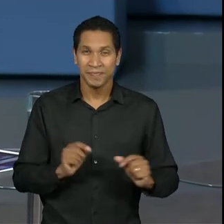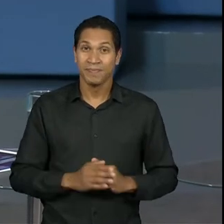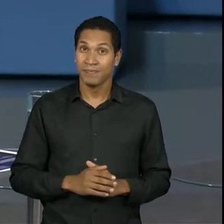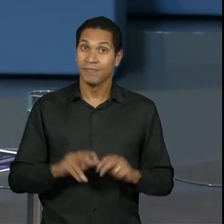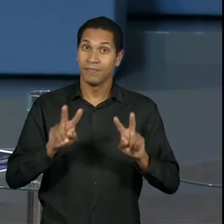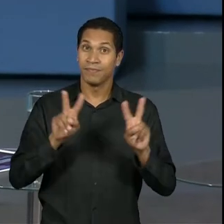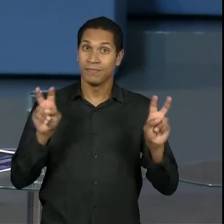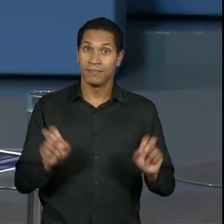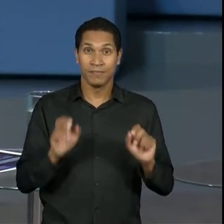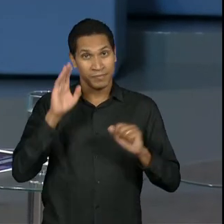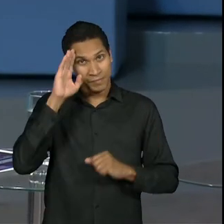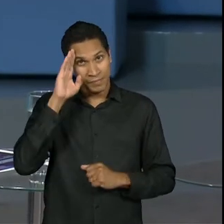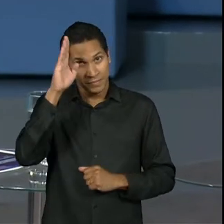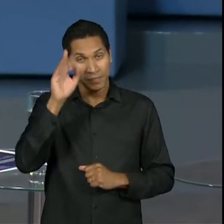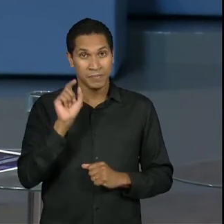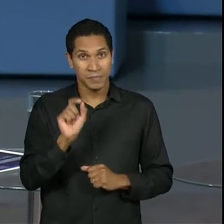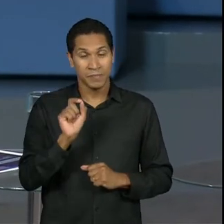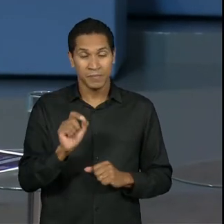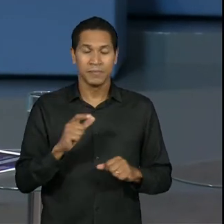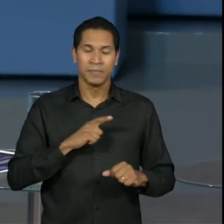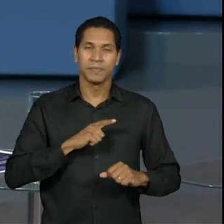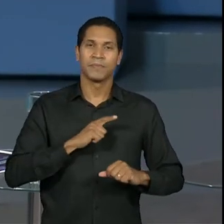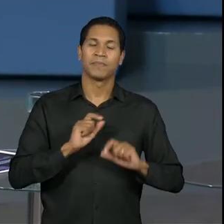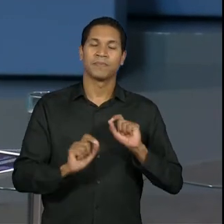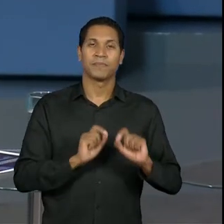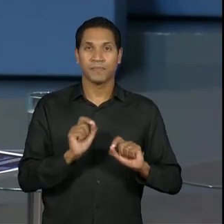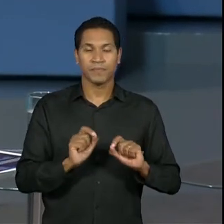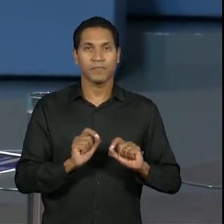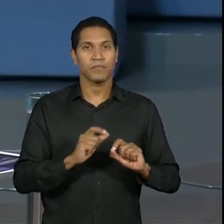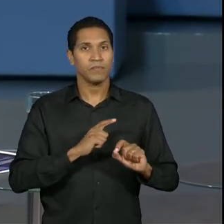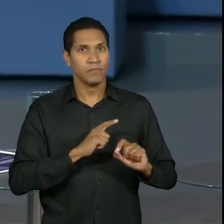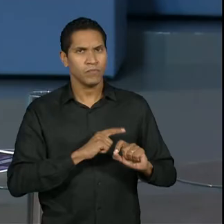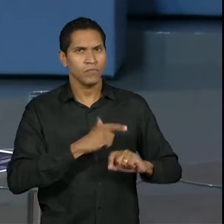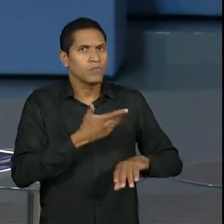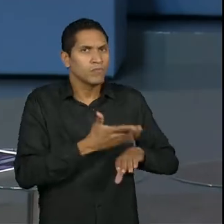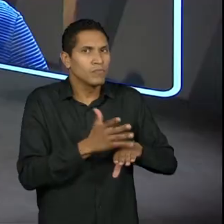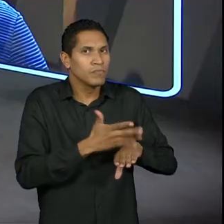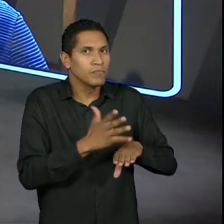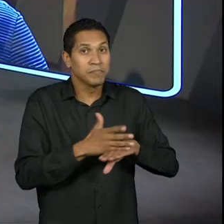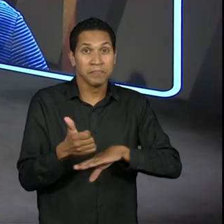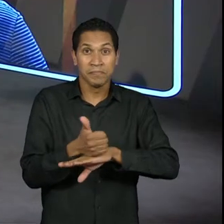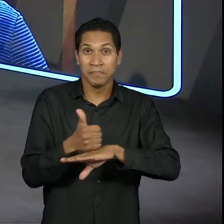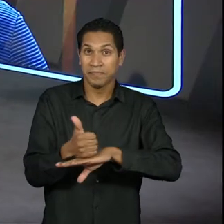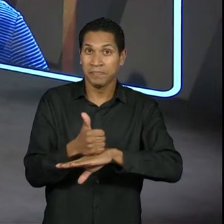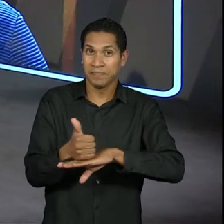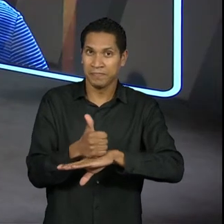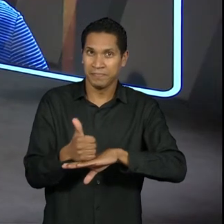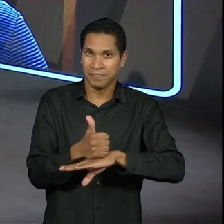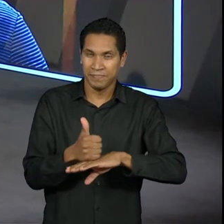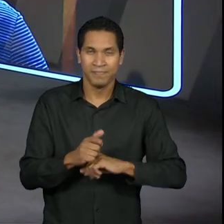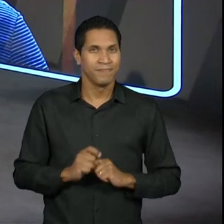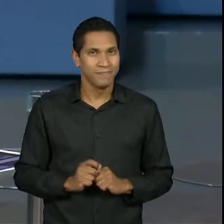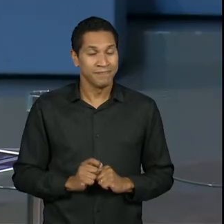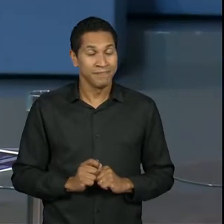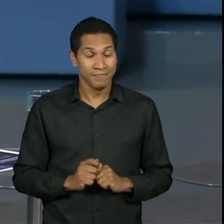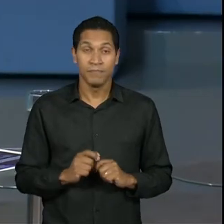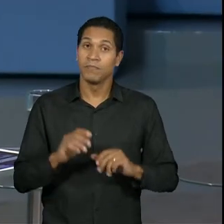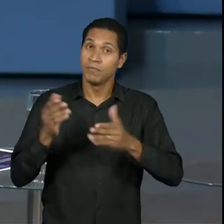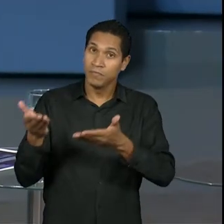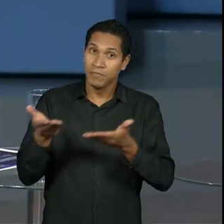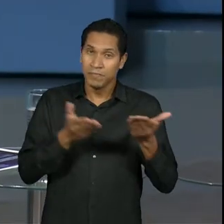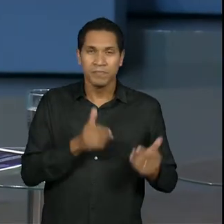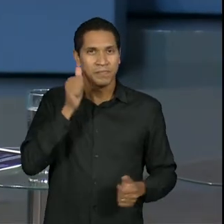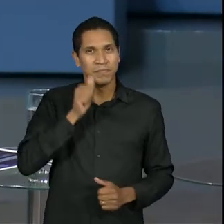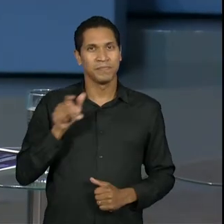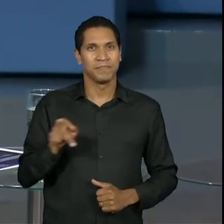especificamente das atividades de prática profissional, né? E aí eu trouxe a professora Maria Helena para